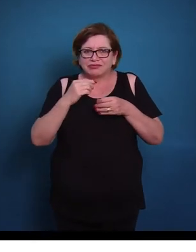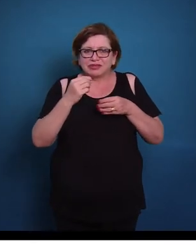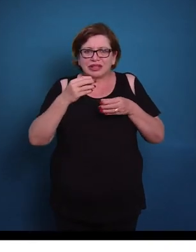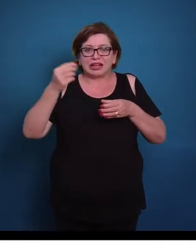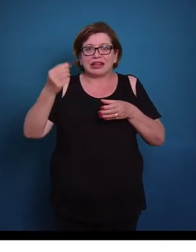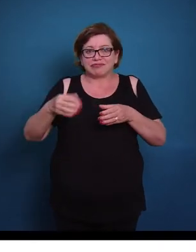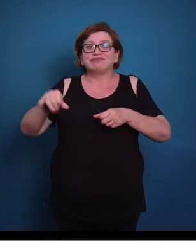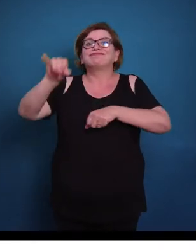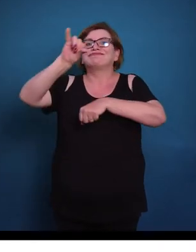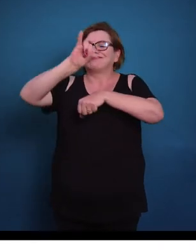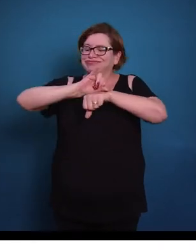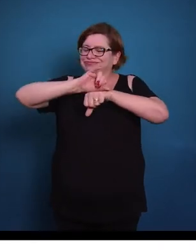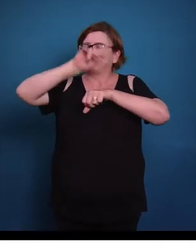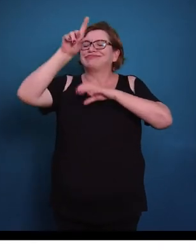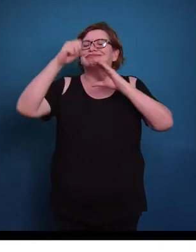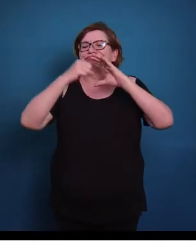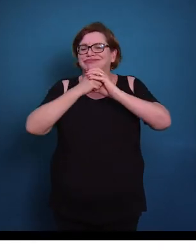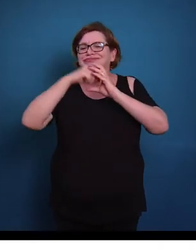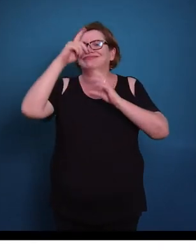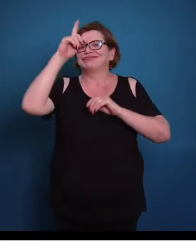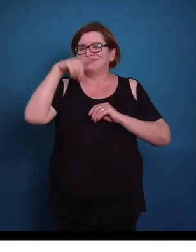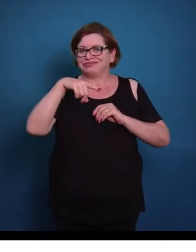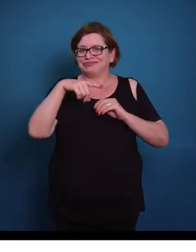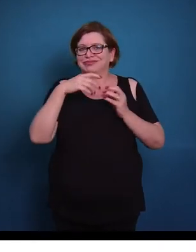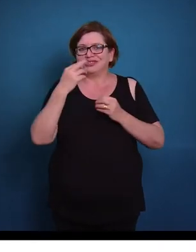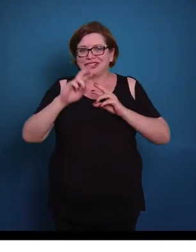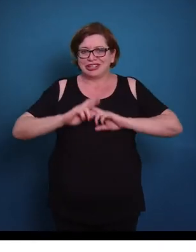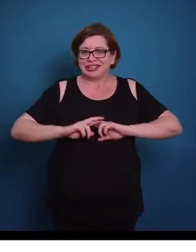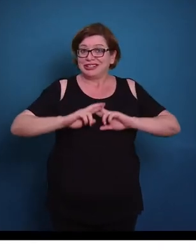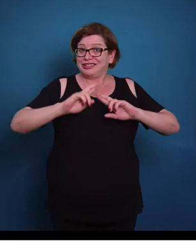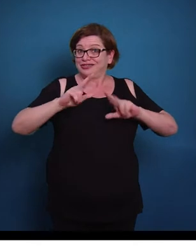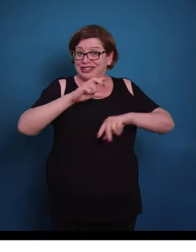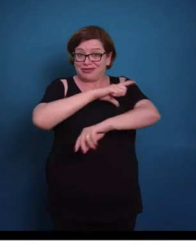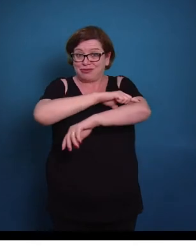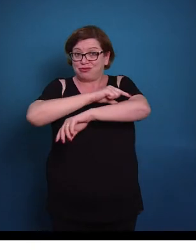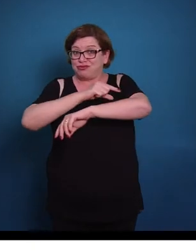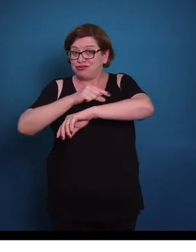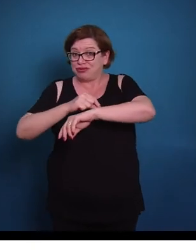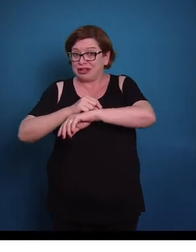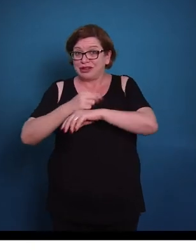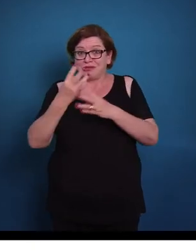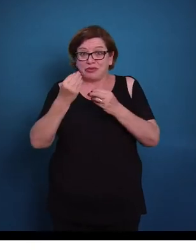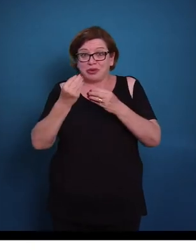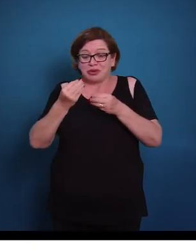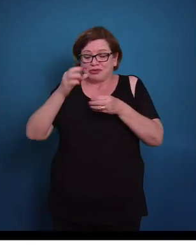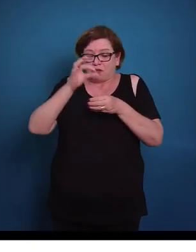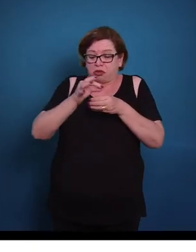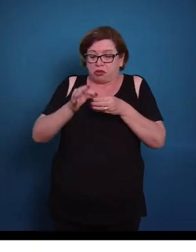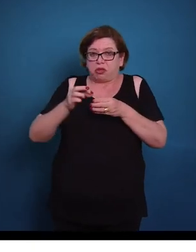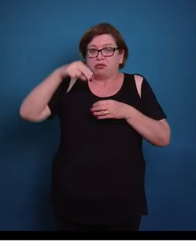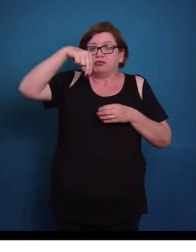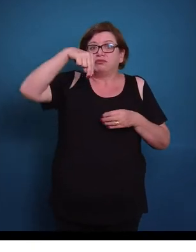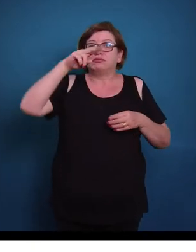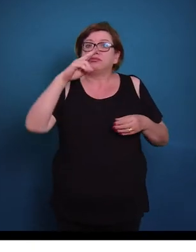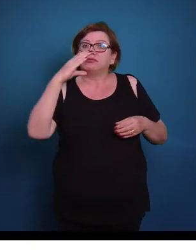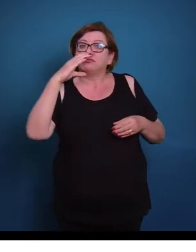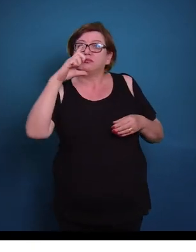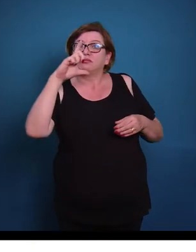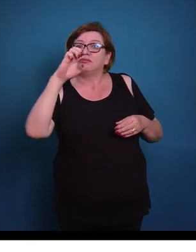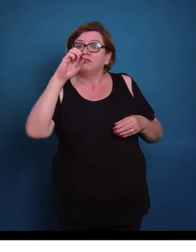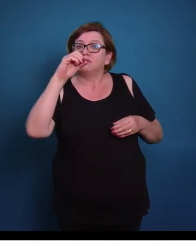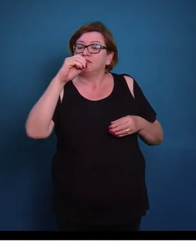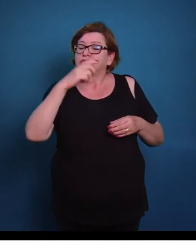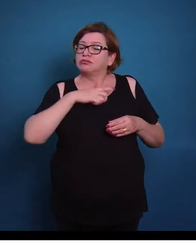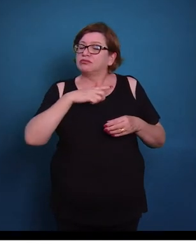ele é central à célula, diferente do estriado em que nós temos uma célula multinucleada, e os núcleos eles estão na periferia do citoplasma.